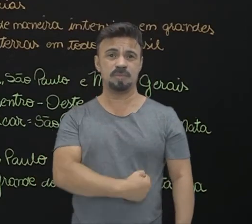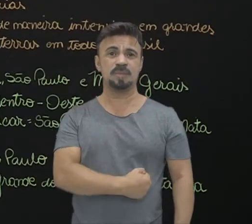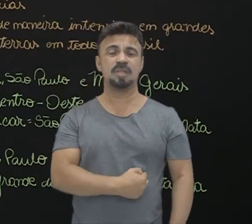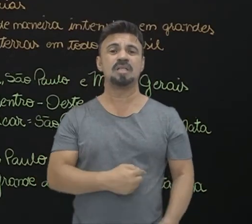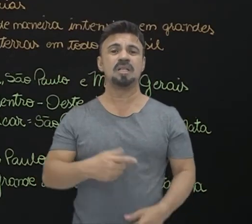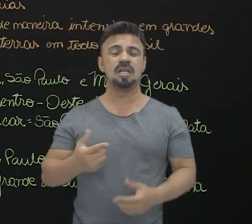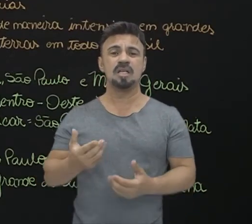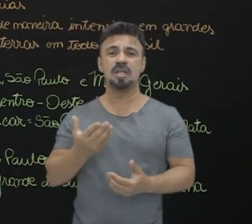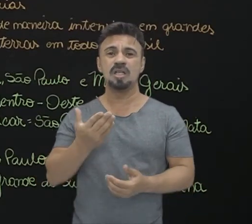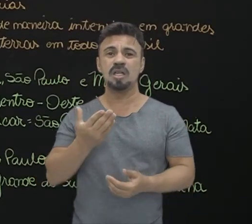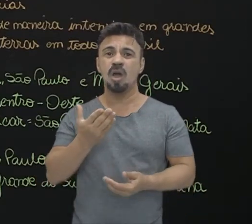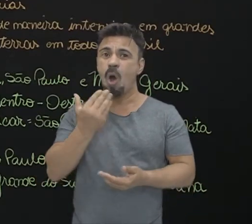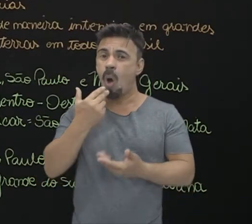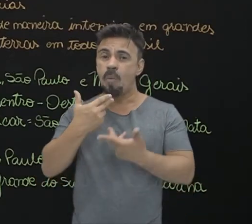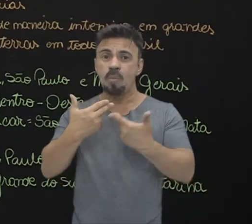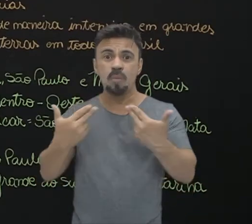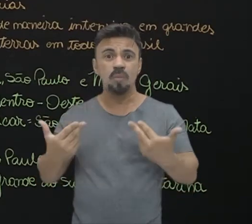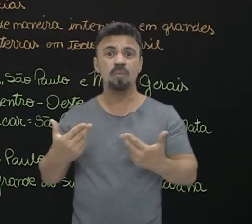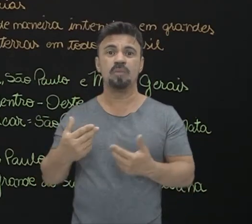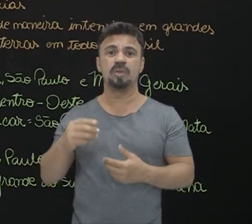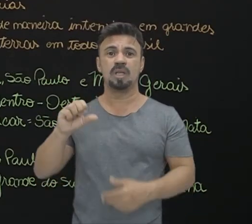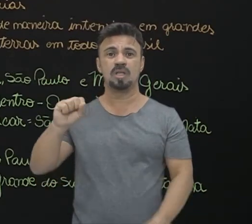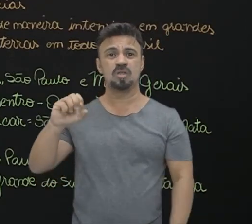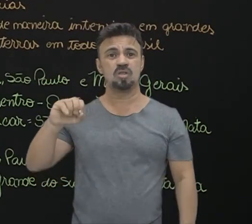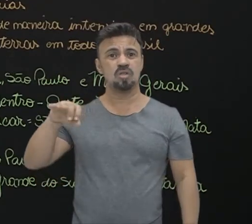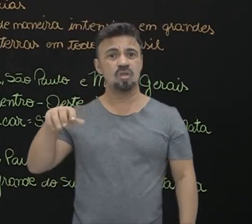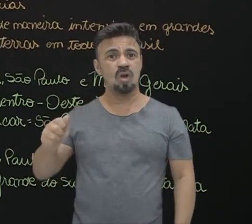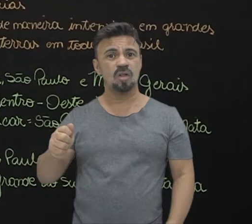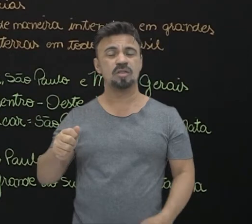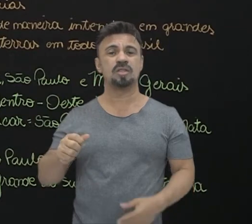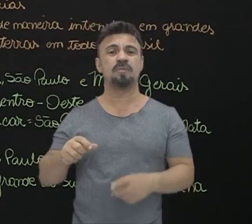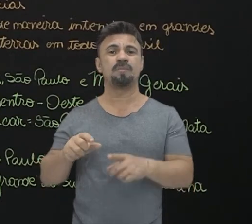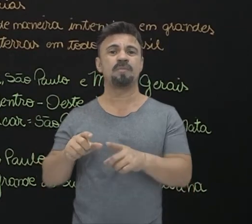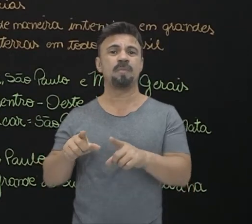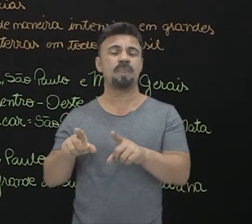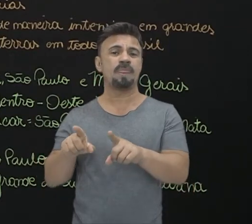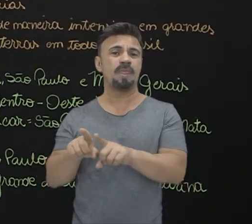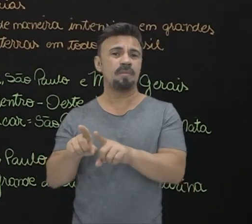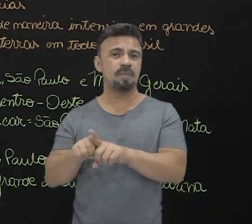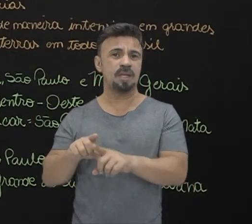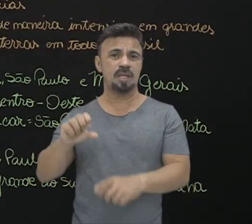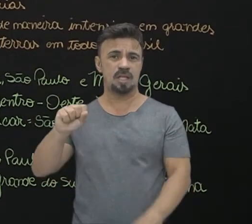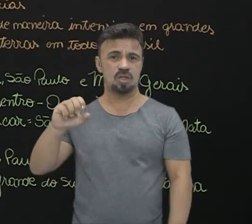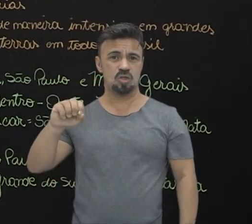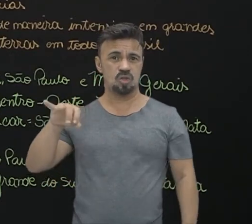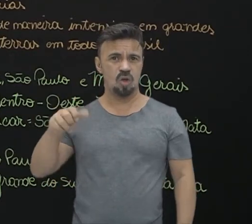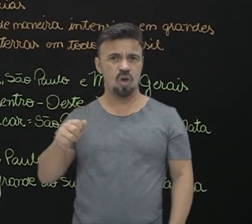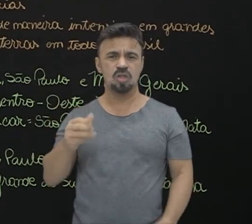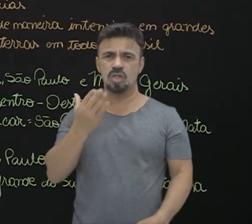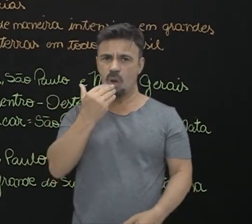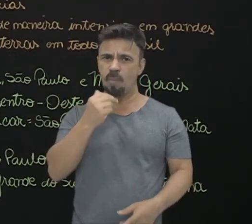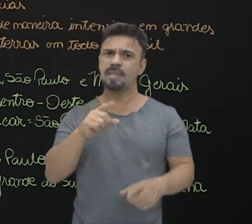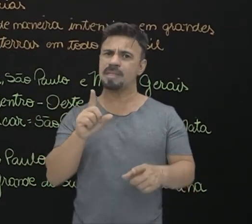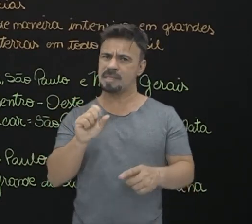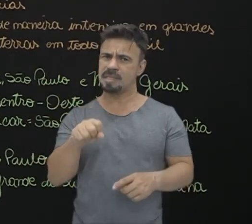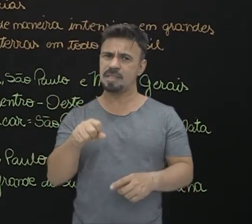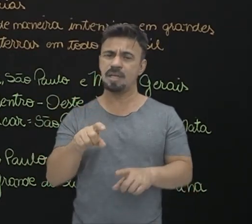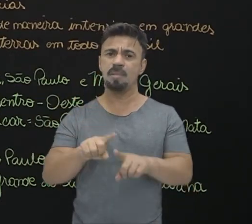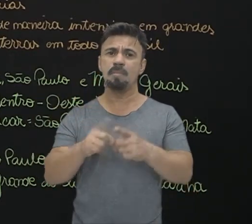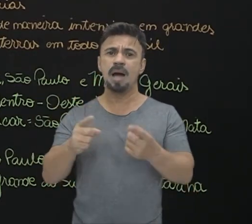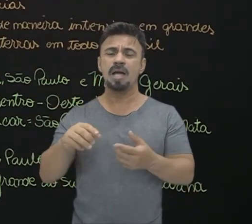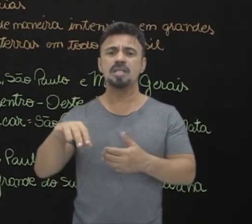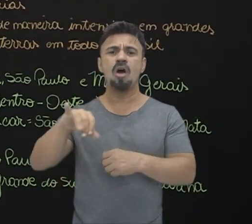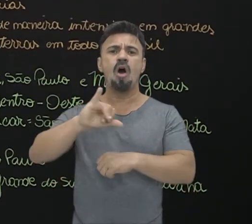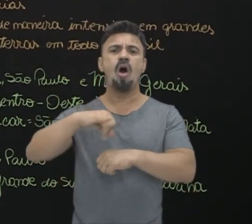bastante essa soja em diversas formas. Parte dessa soja nós consumimos, sim, mas em formato de